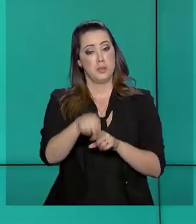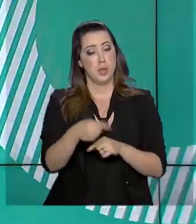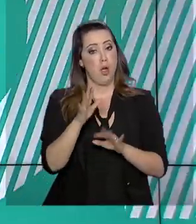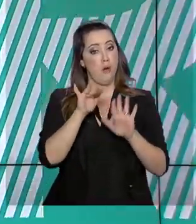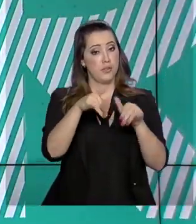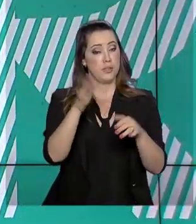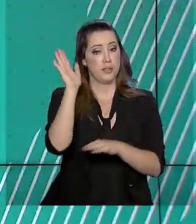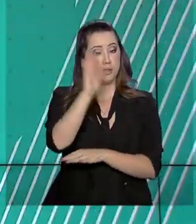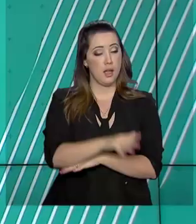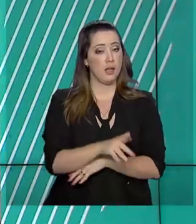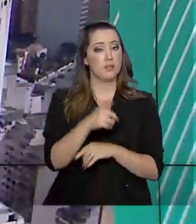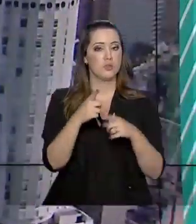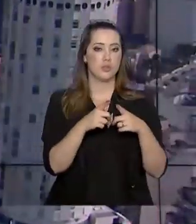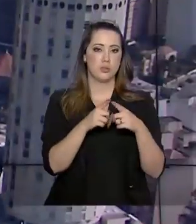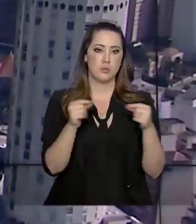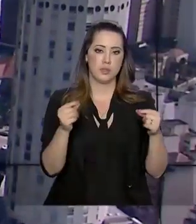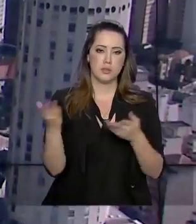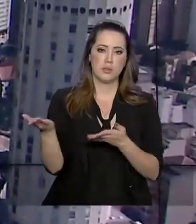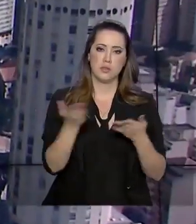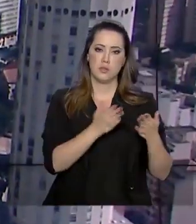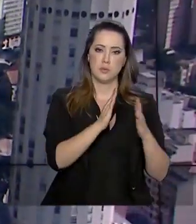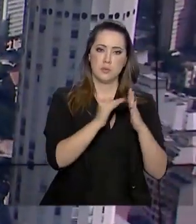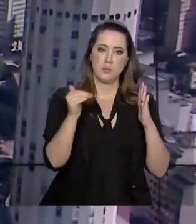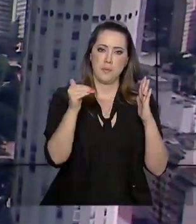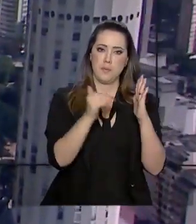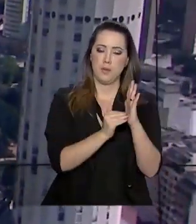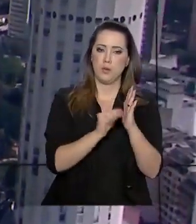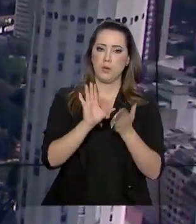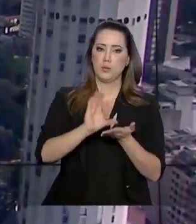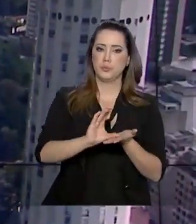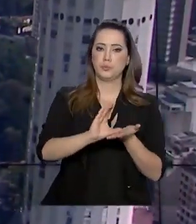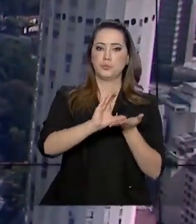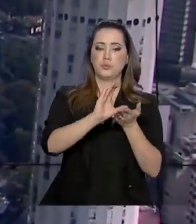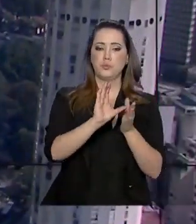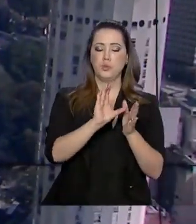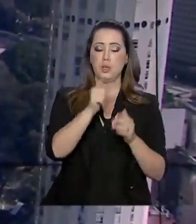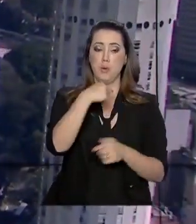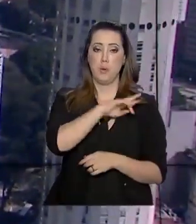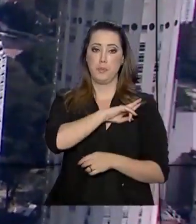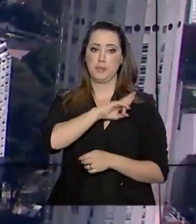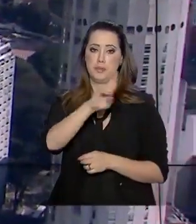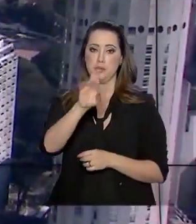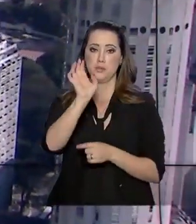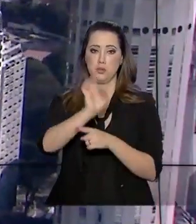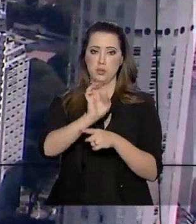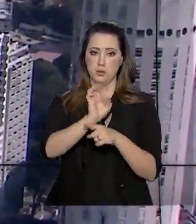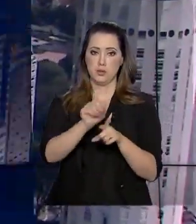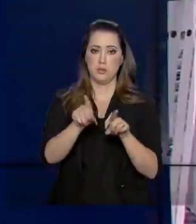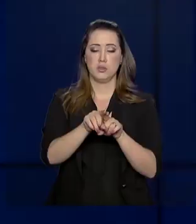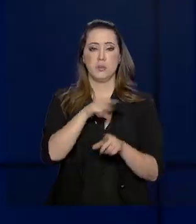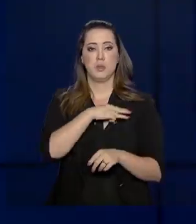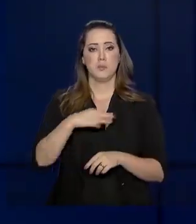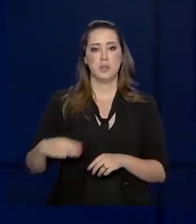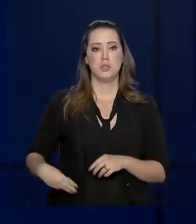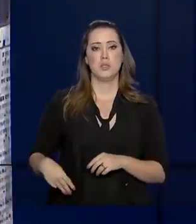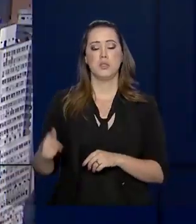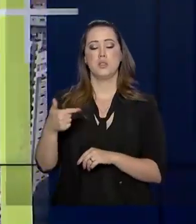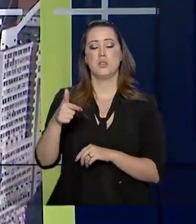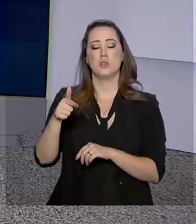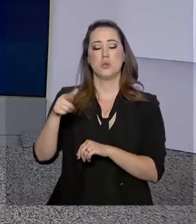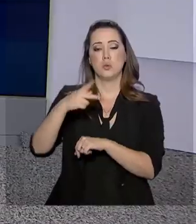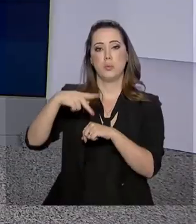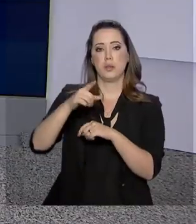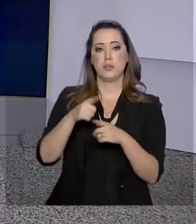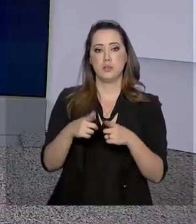No fim da tarde, já em Brasília, ele recebe no Palácio do Planalto o conselheiro de Estado e ministro dos negócios estrangeiros da China.